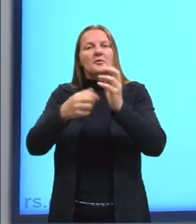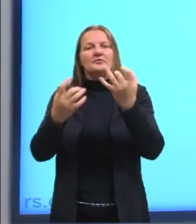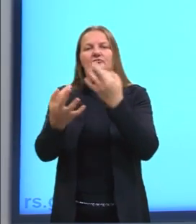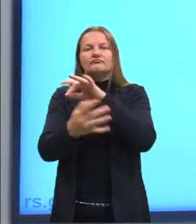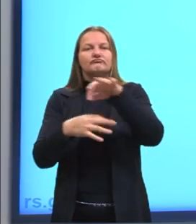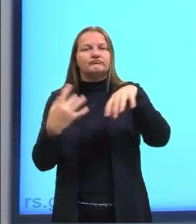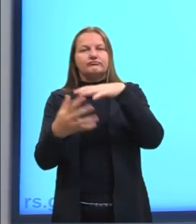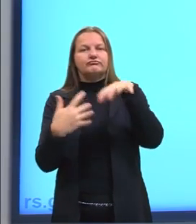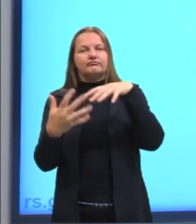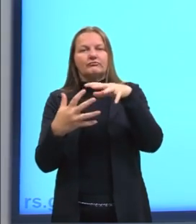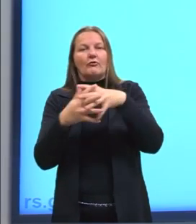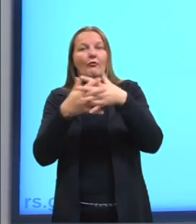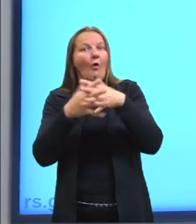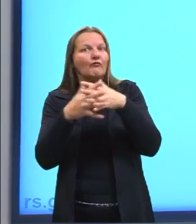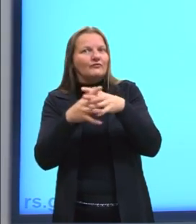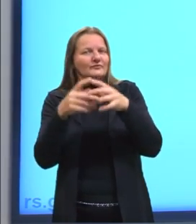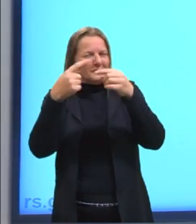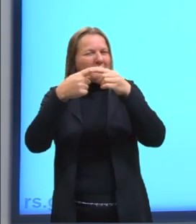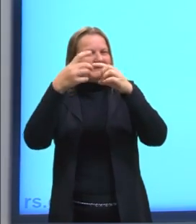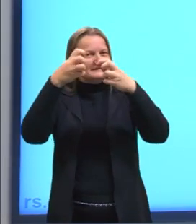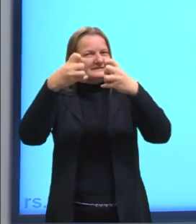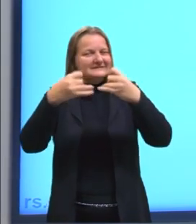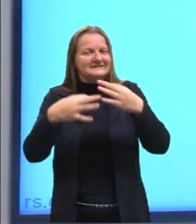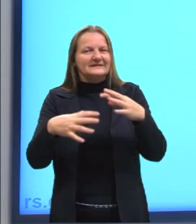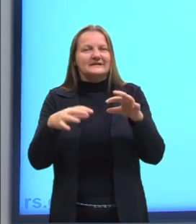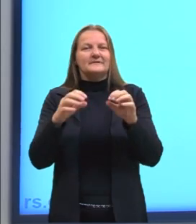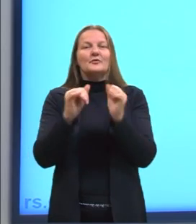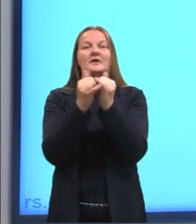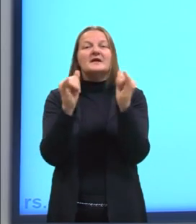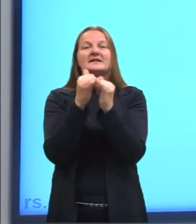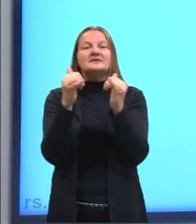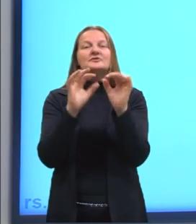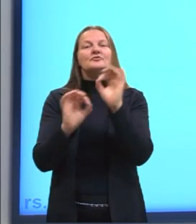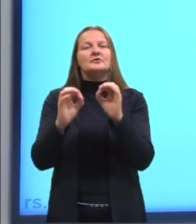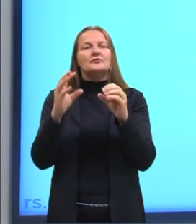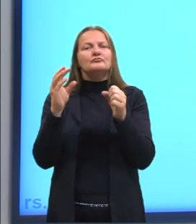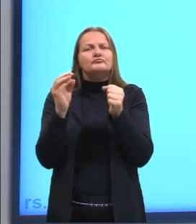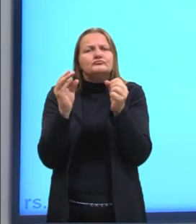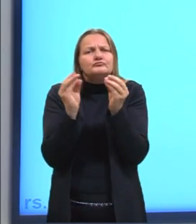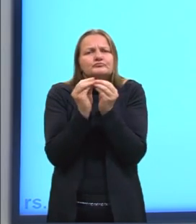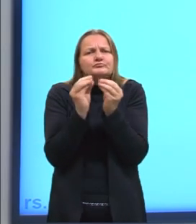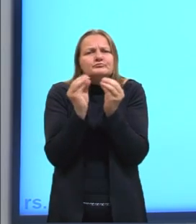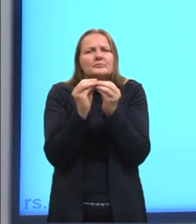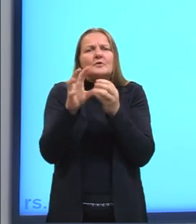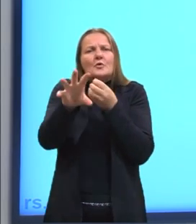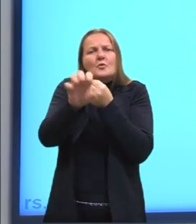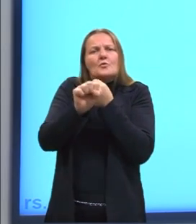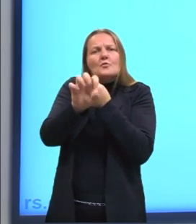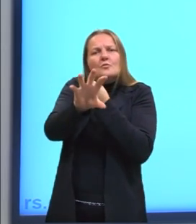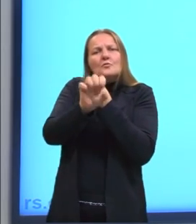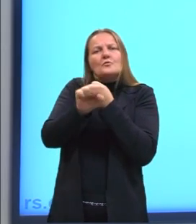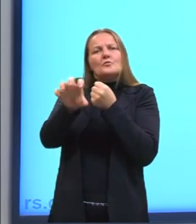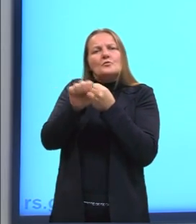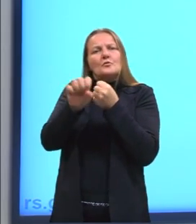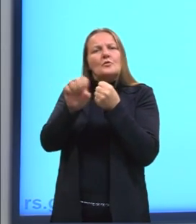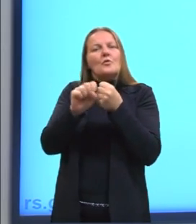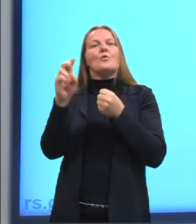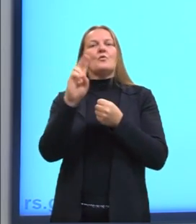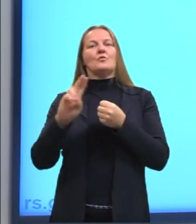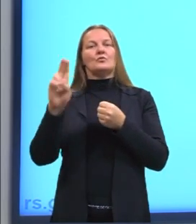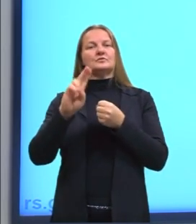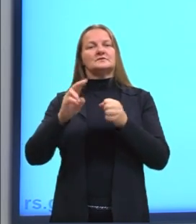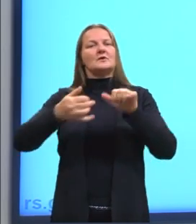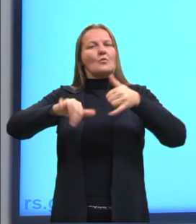tá? Então, energia organizada é uma energia, então, concentrada, energia de alta utilidade e